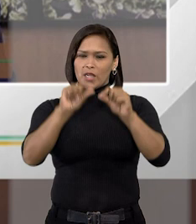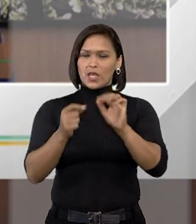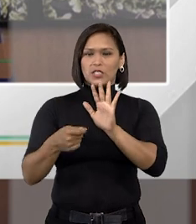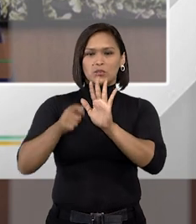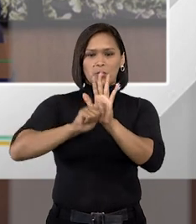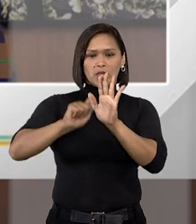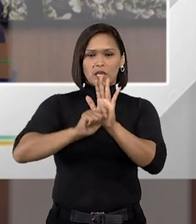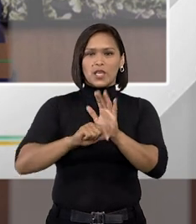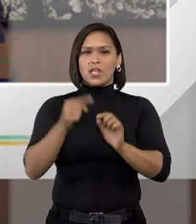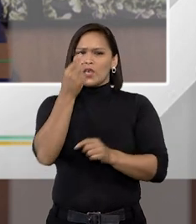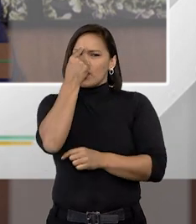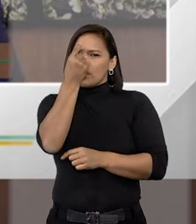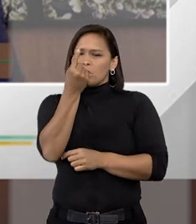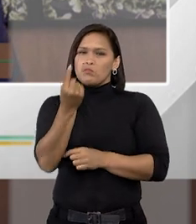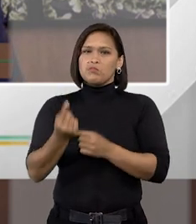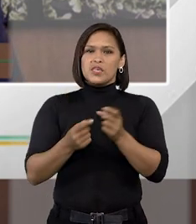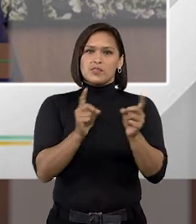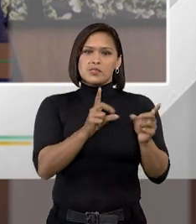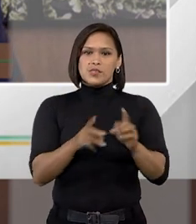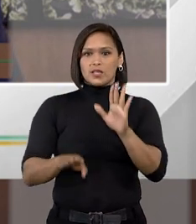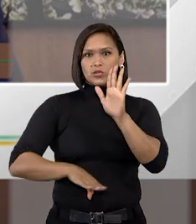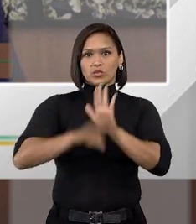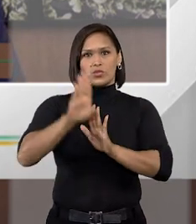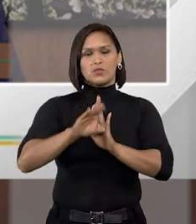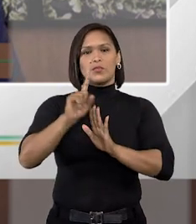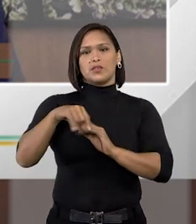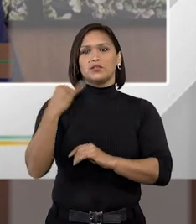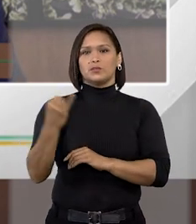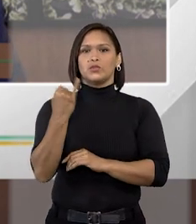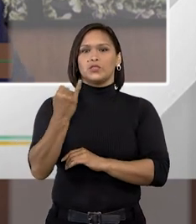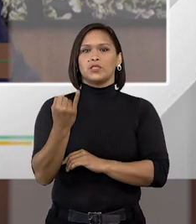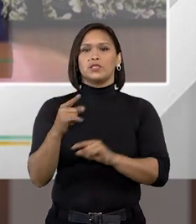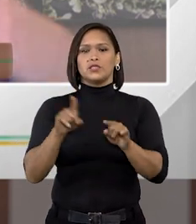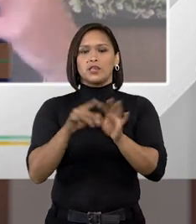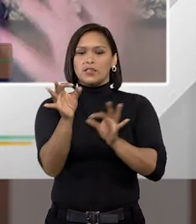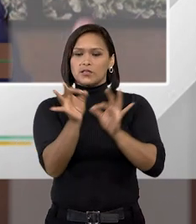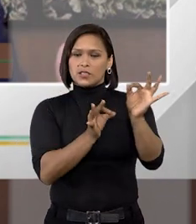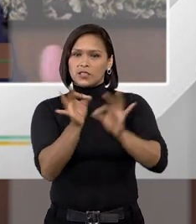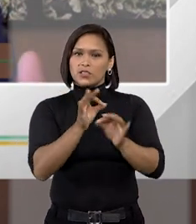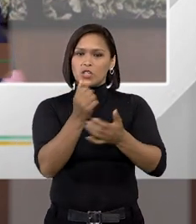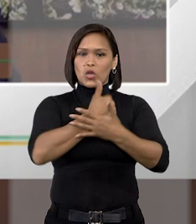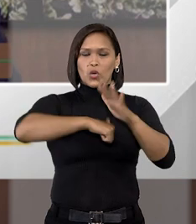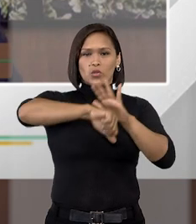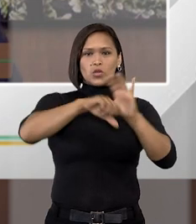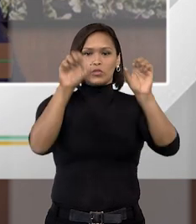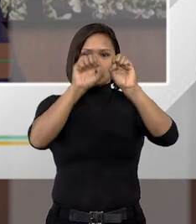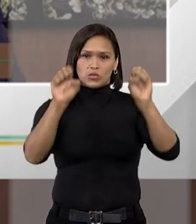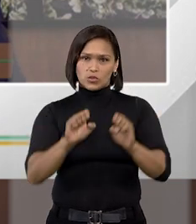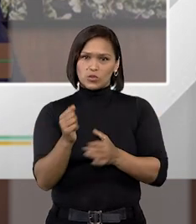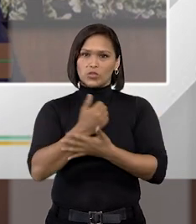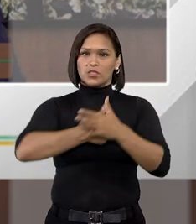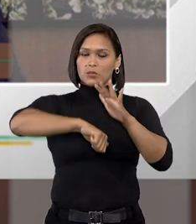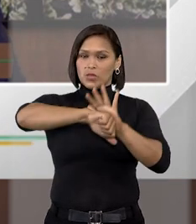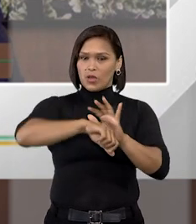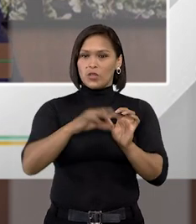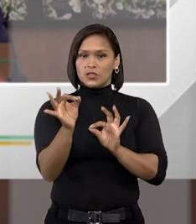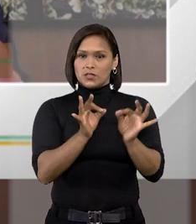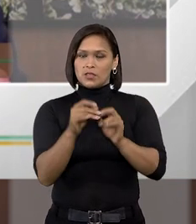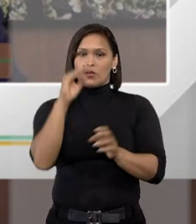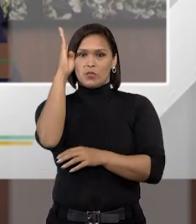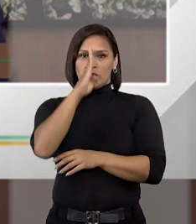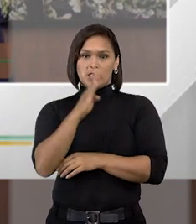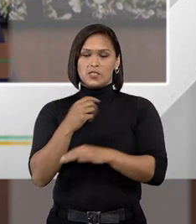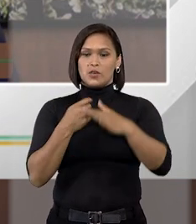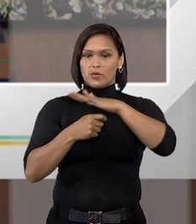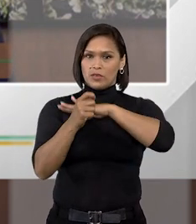traficantes e pensar realmente nos grandes nas grandes estruturas criminosas que são montadas no Brasil